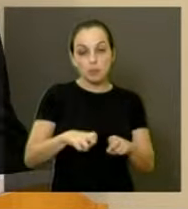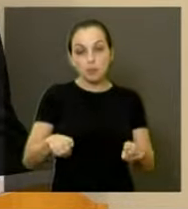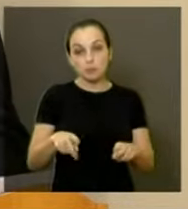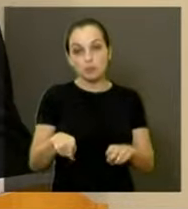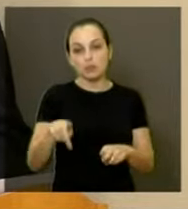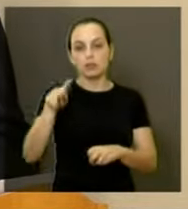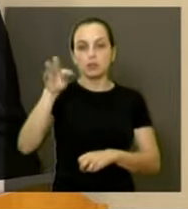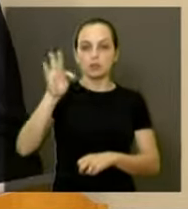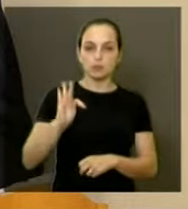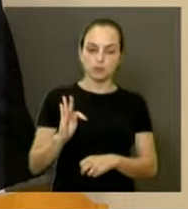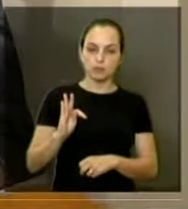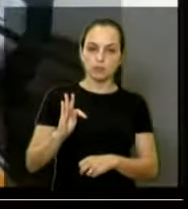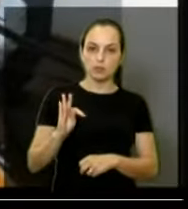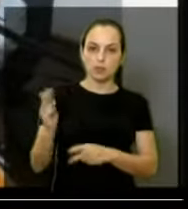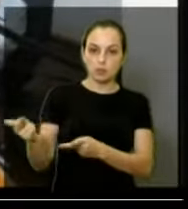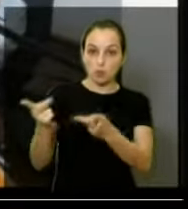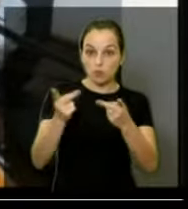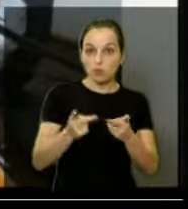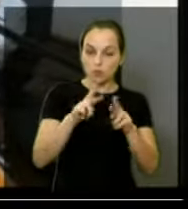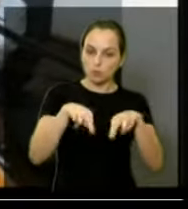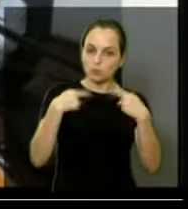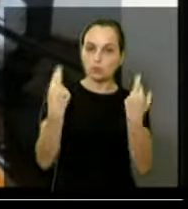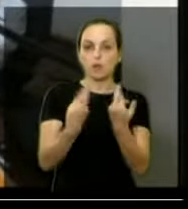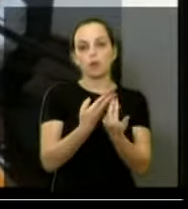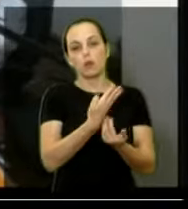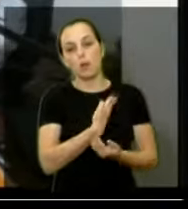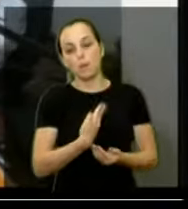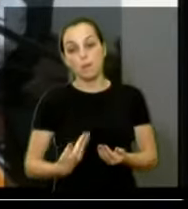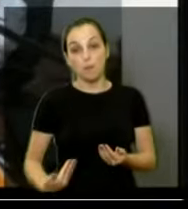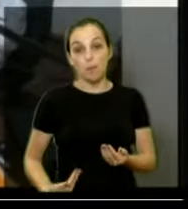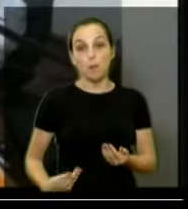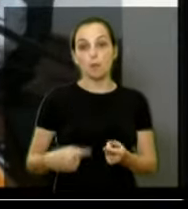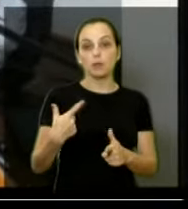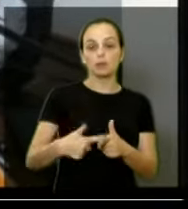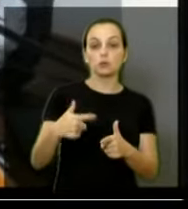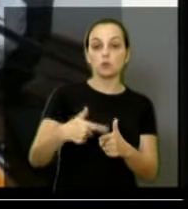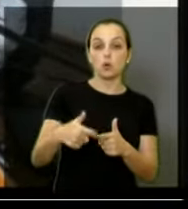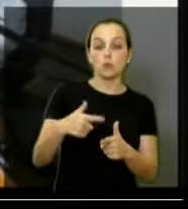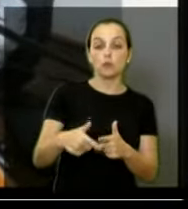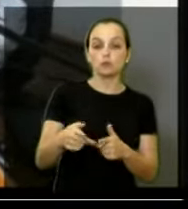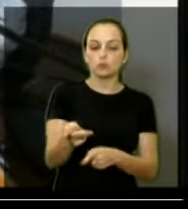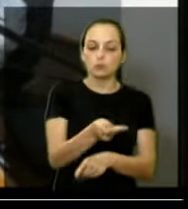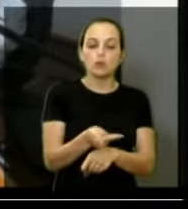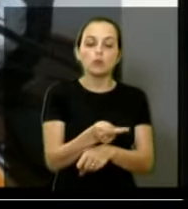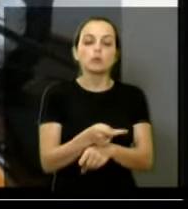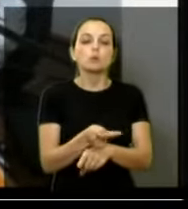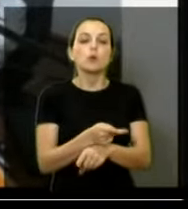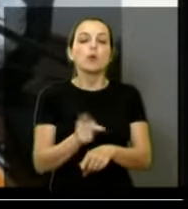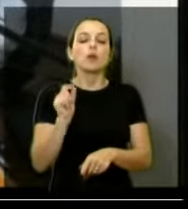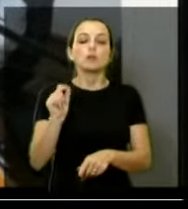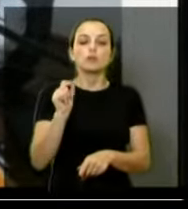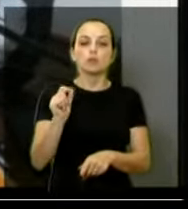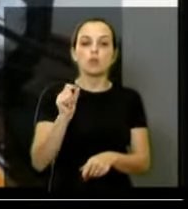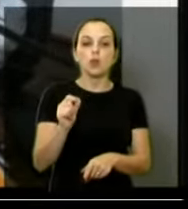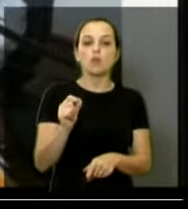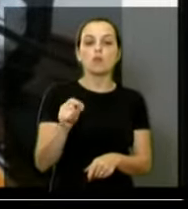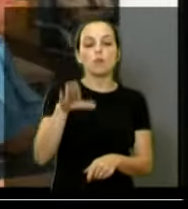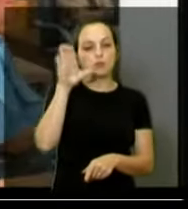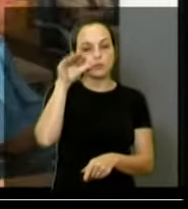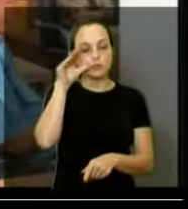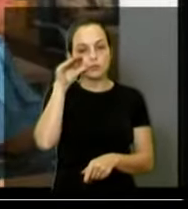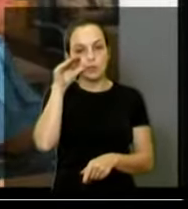Partido dos Trabalhadores, nós chamamos uma audiência pública para tratar de uma questão que nos procuraram, que foram os servidores